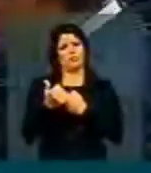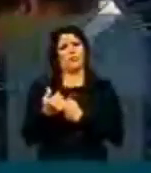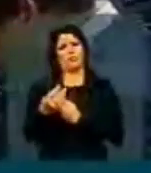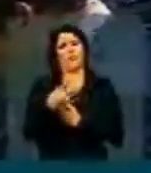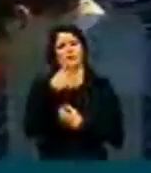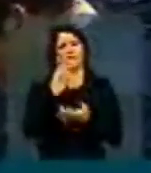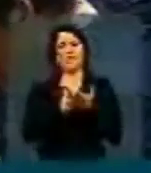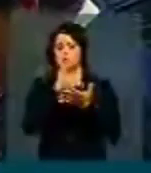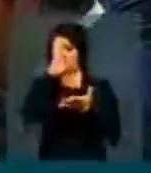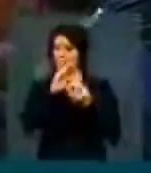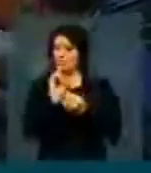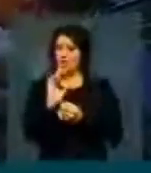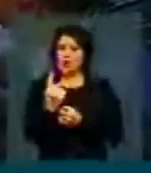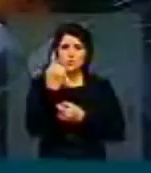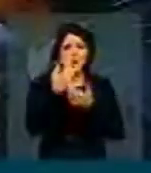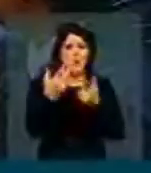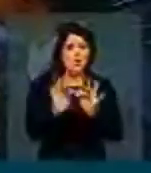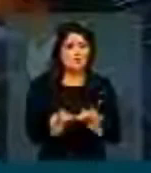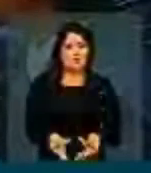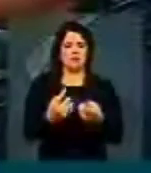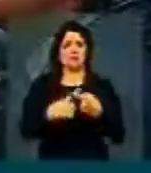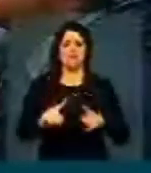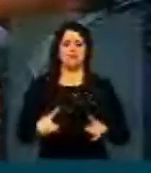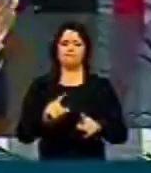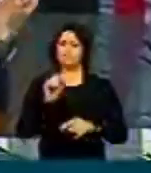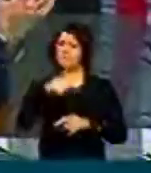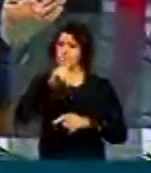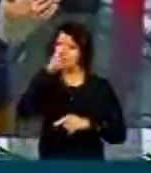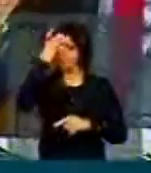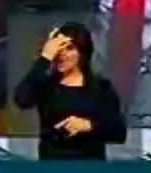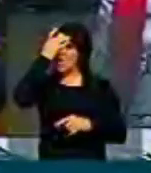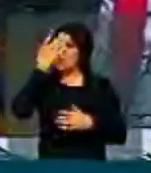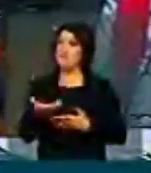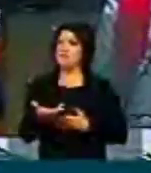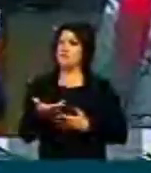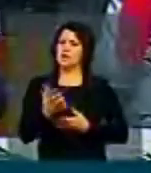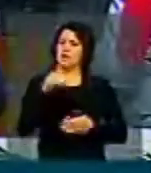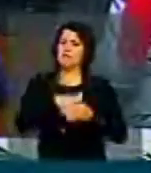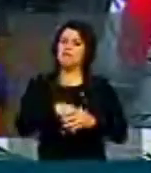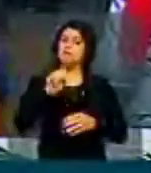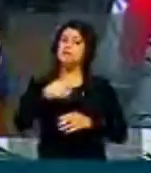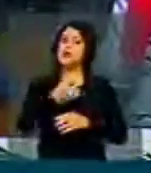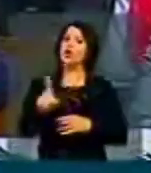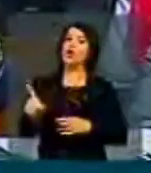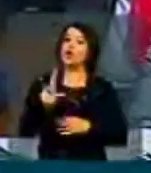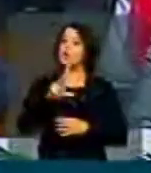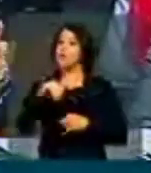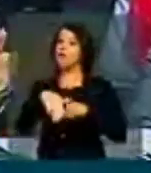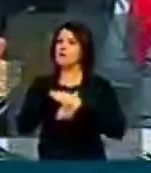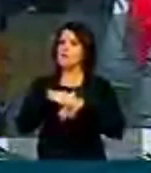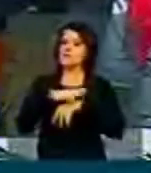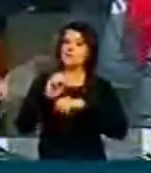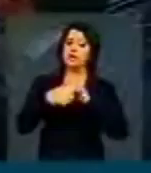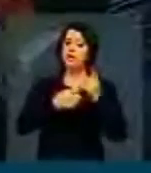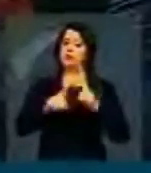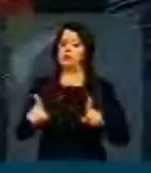que falta entendimento. Só esse. Mas aí você precisa votar em votação e nós vamos negociando aqui as